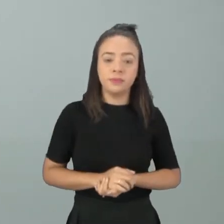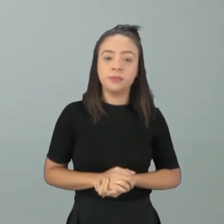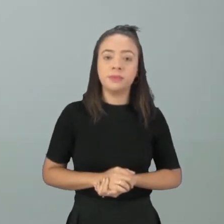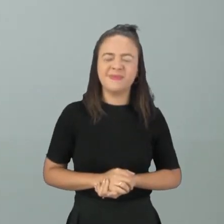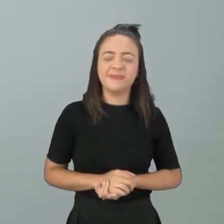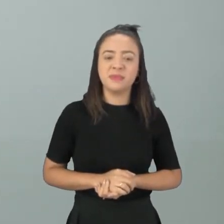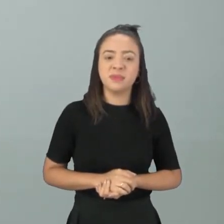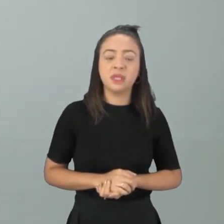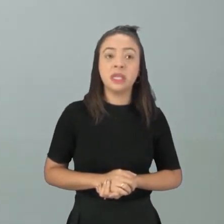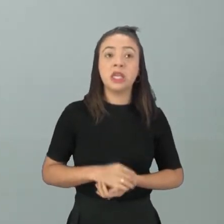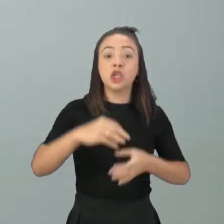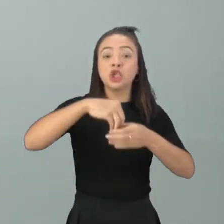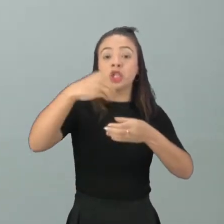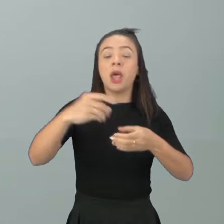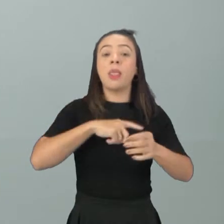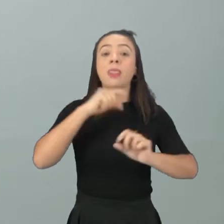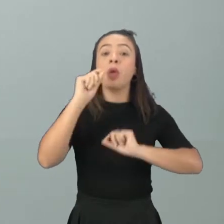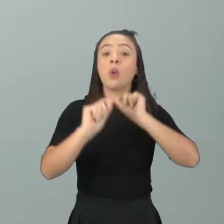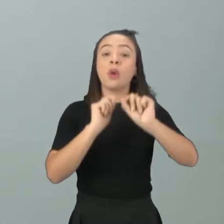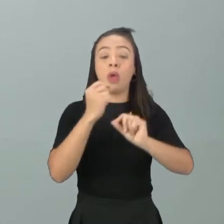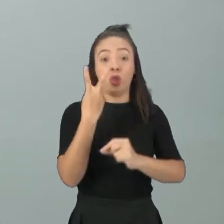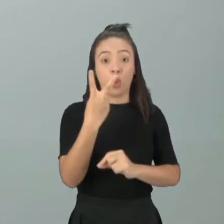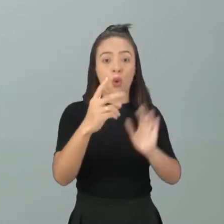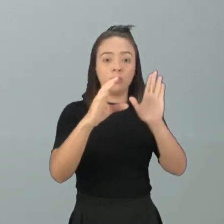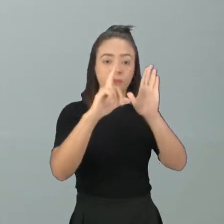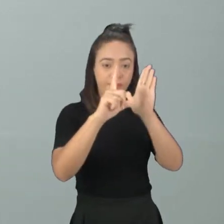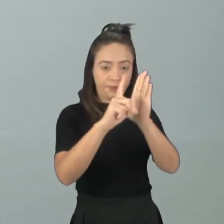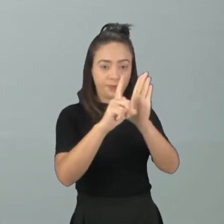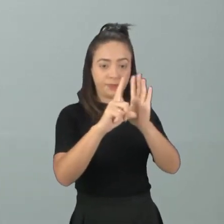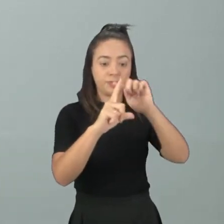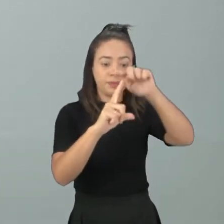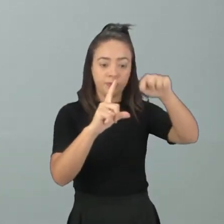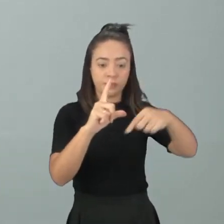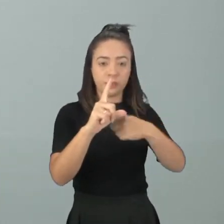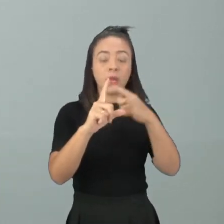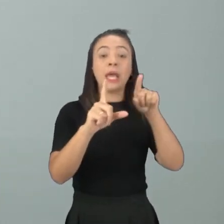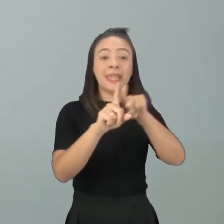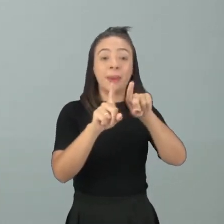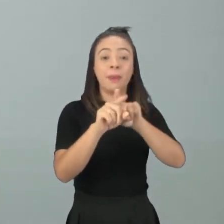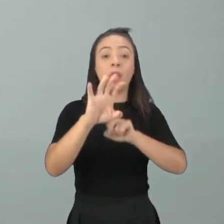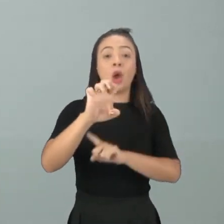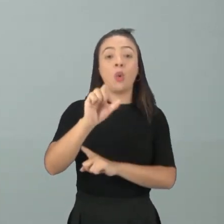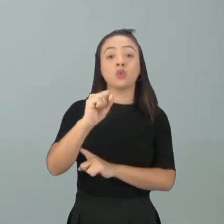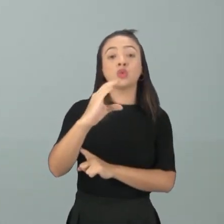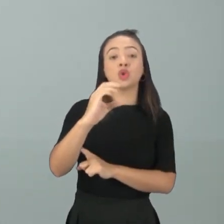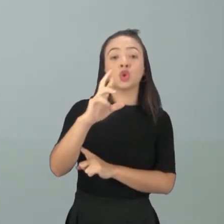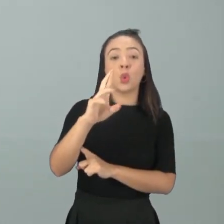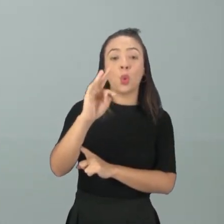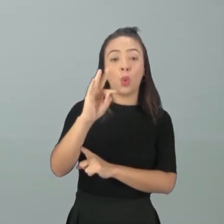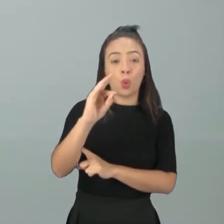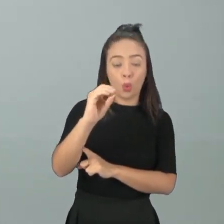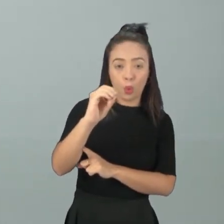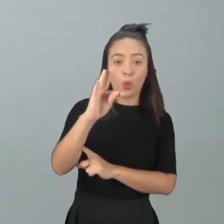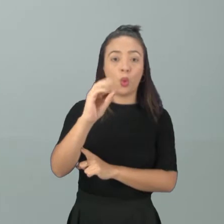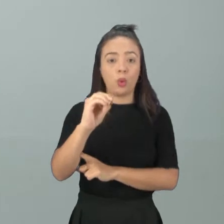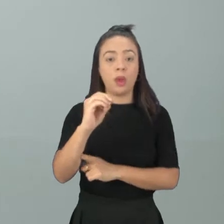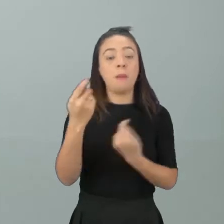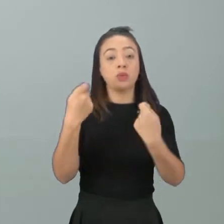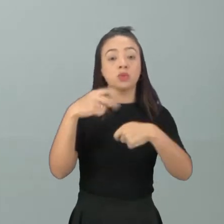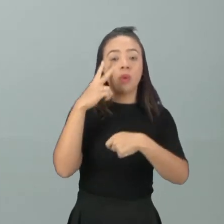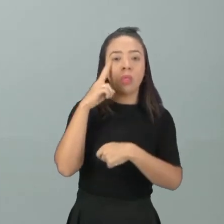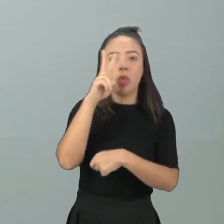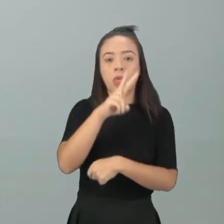Como órgãos externos nós temos basicamente dois, né? Que é o pênis e o escroto, né? São órgãos que podem ser vistos